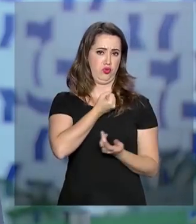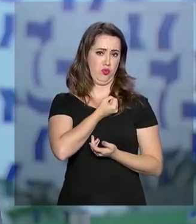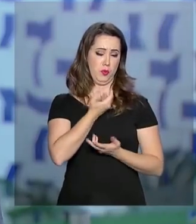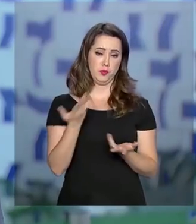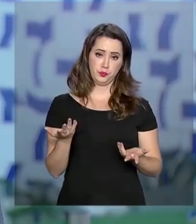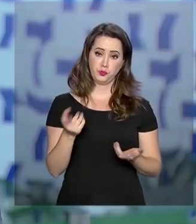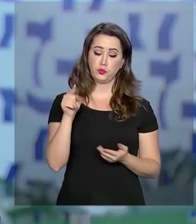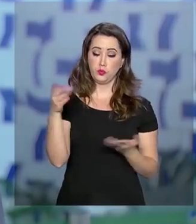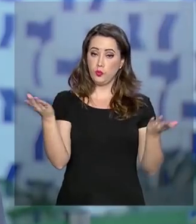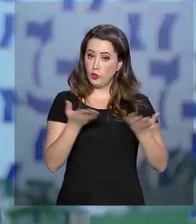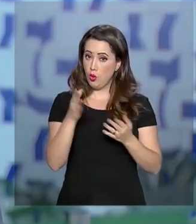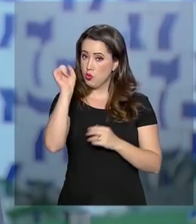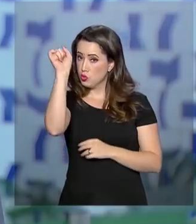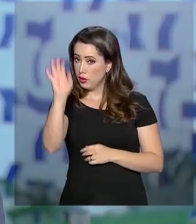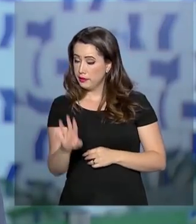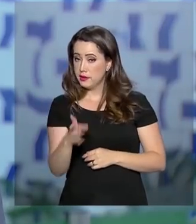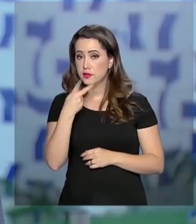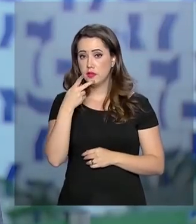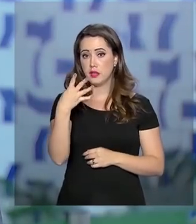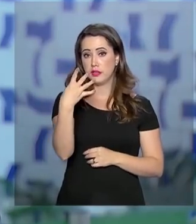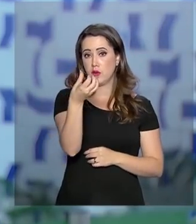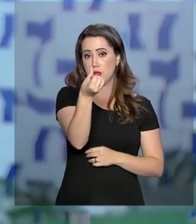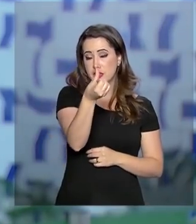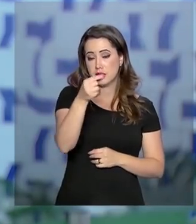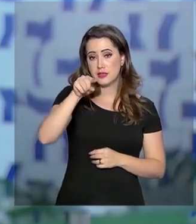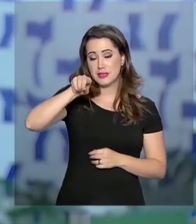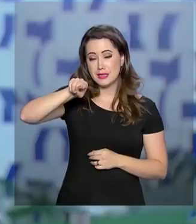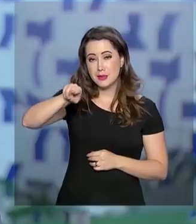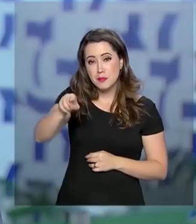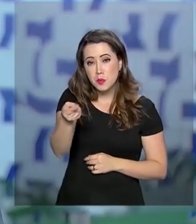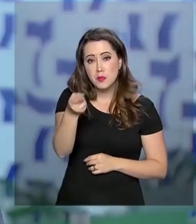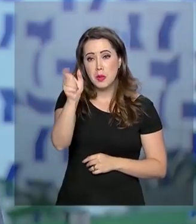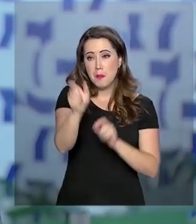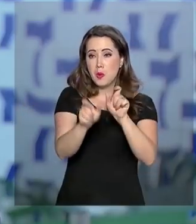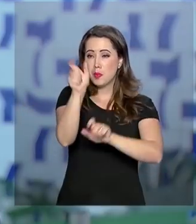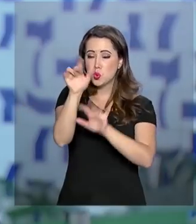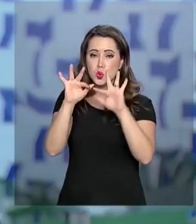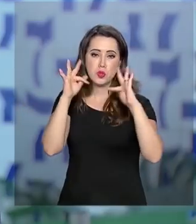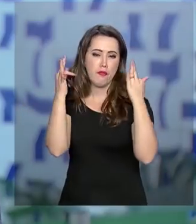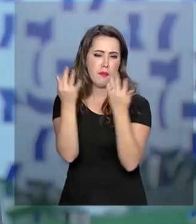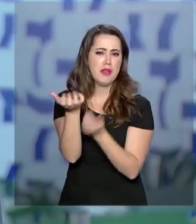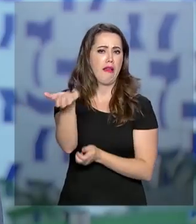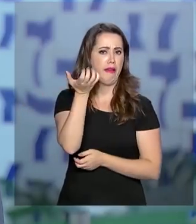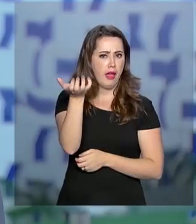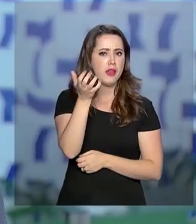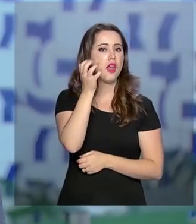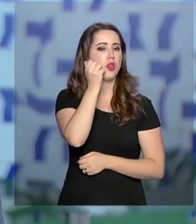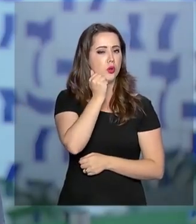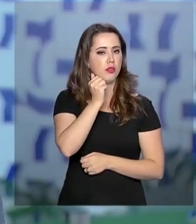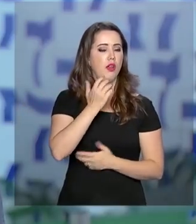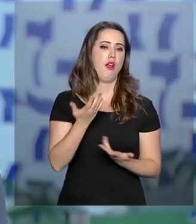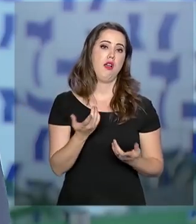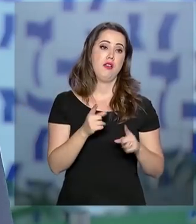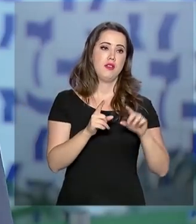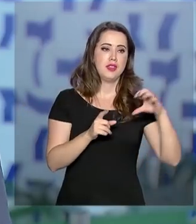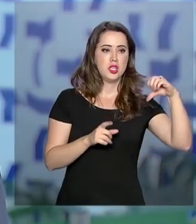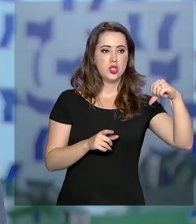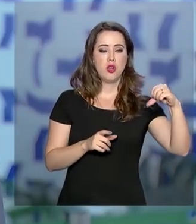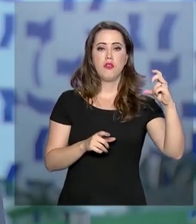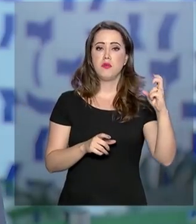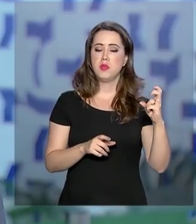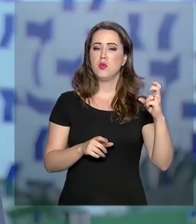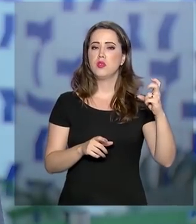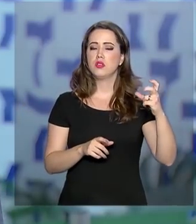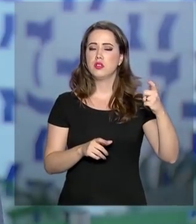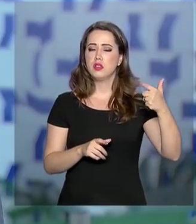cadastro, há hoje 46 mil, cerca de 46 mil famílias tentando adotar e 9.527